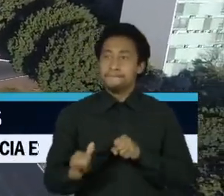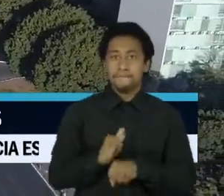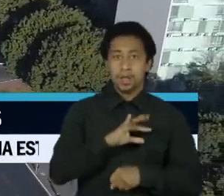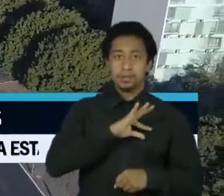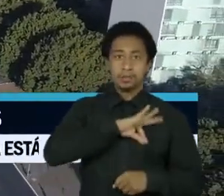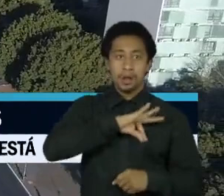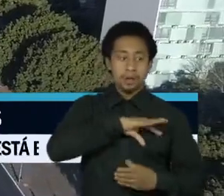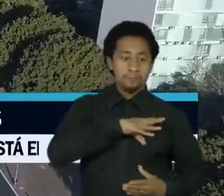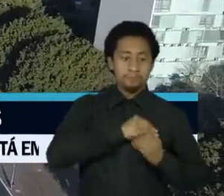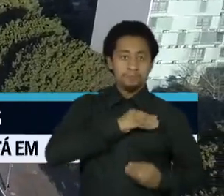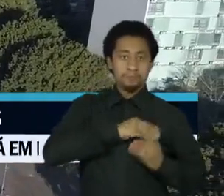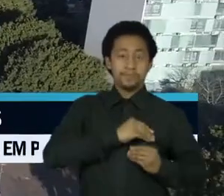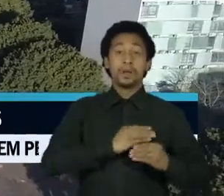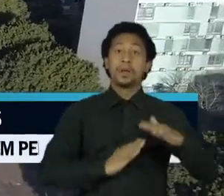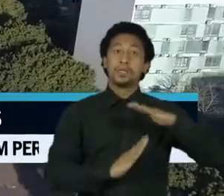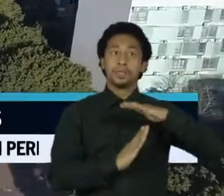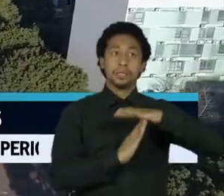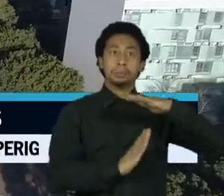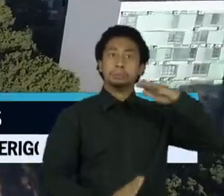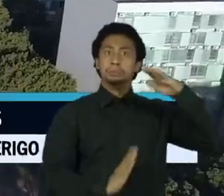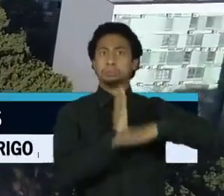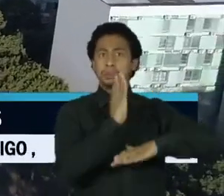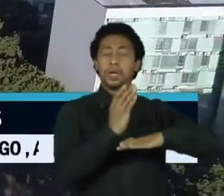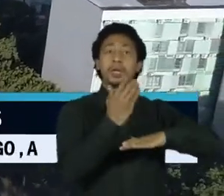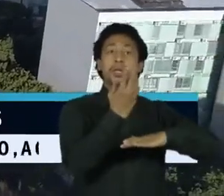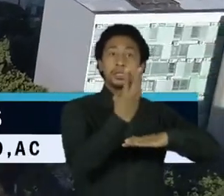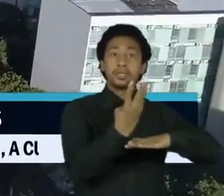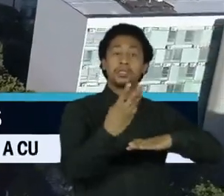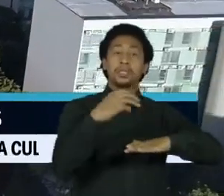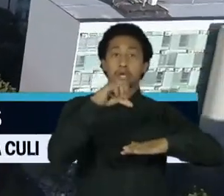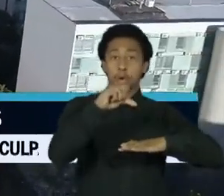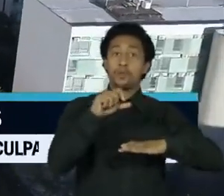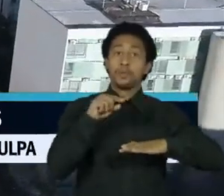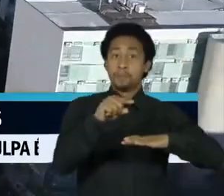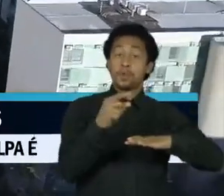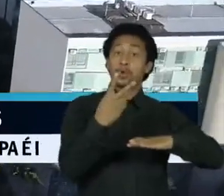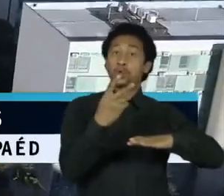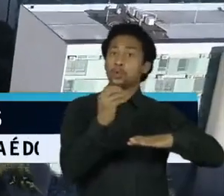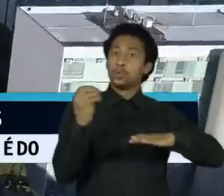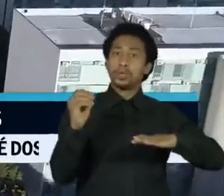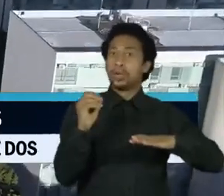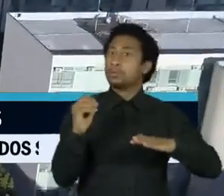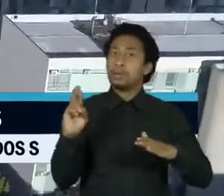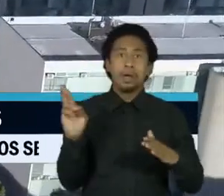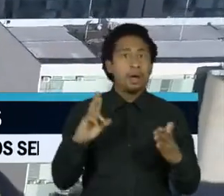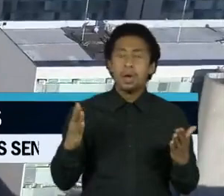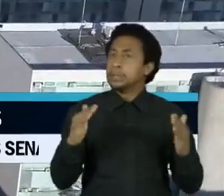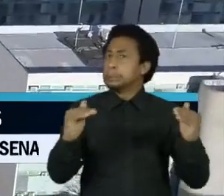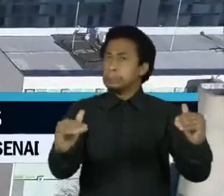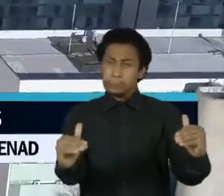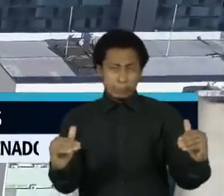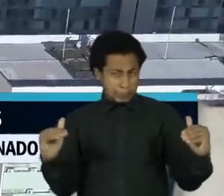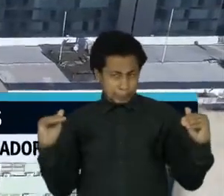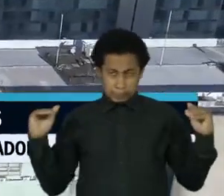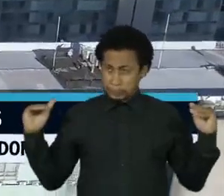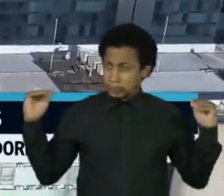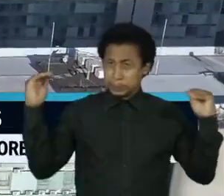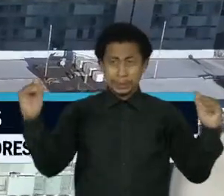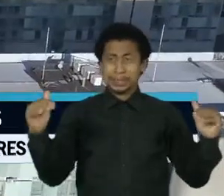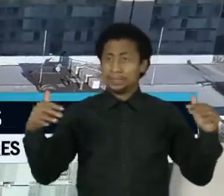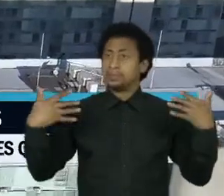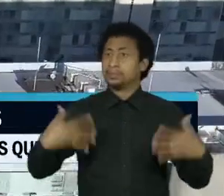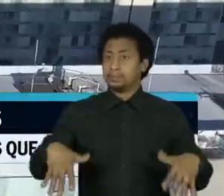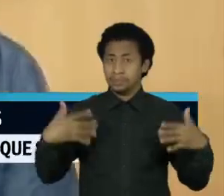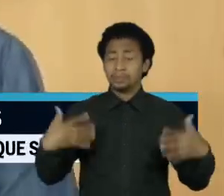39 mil e 200 reais, que hoje é mais do que elite, uma casta muito pequena da